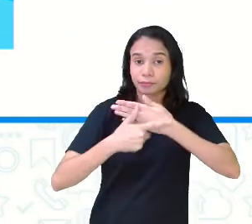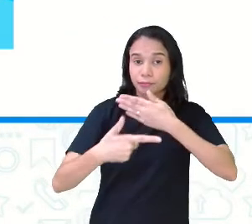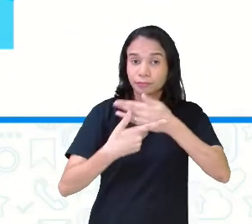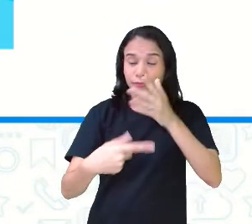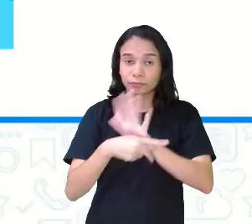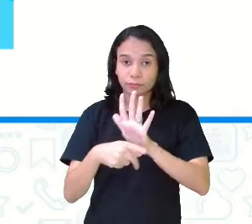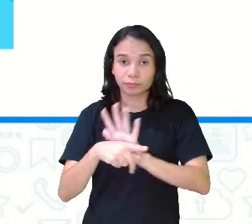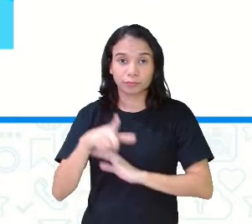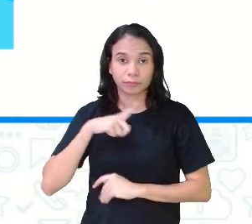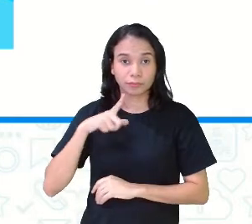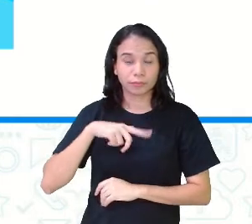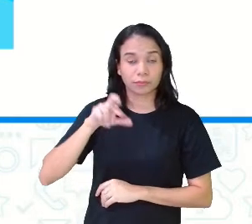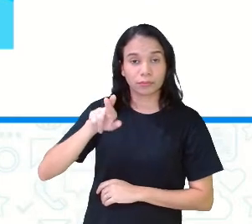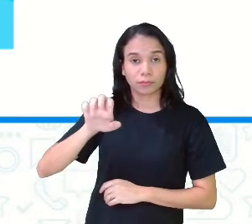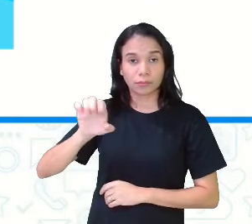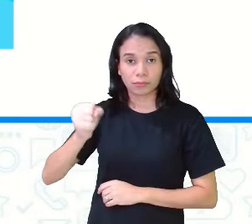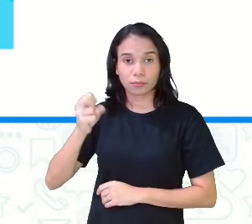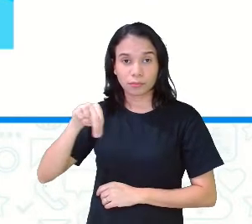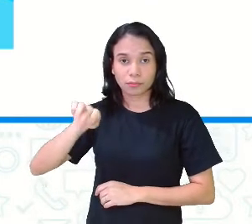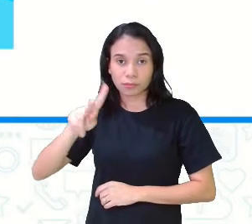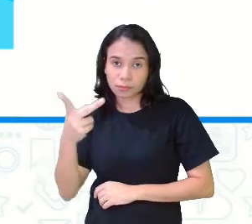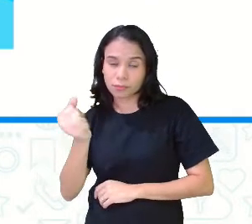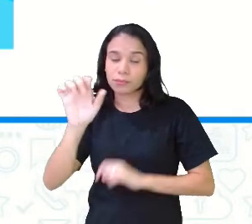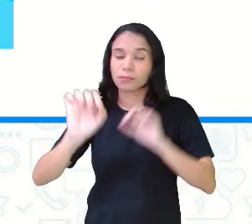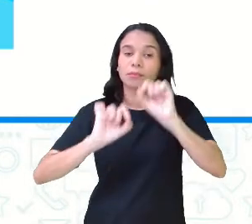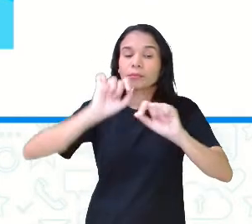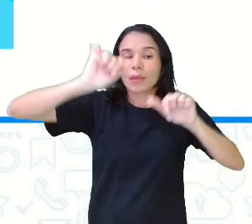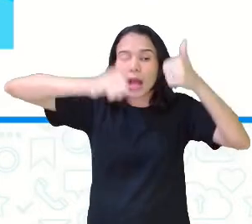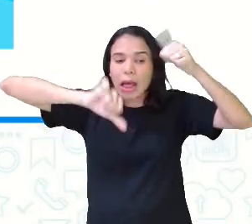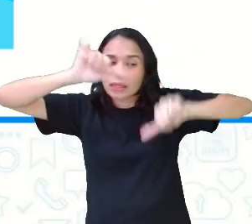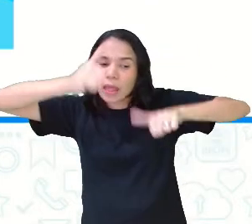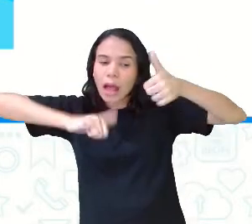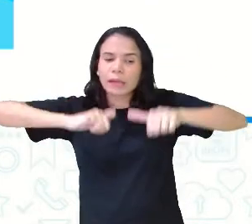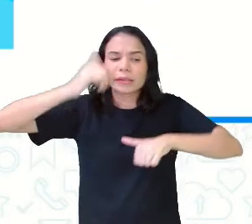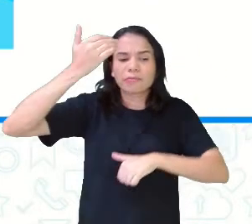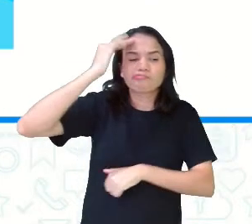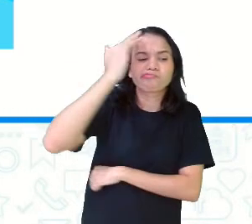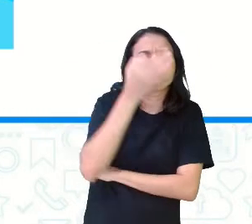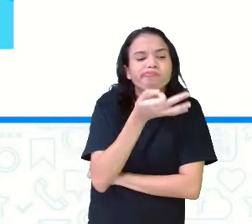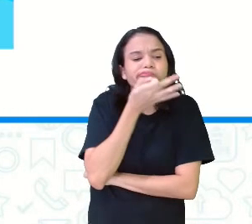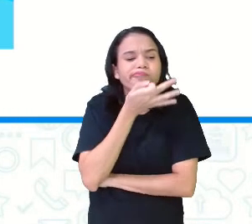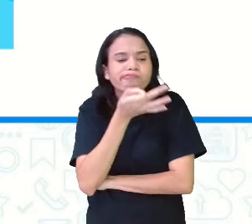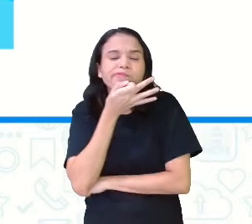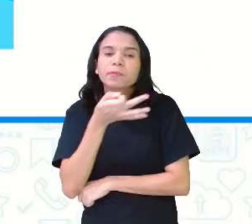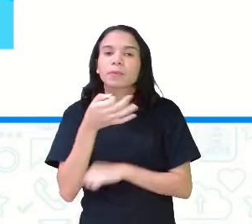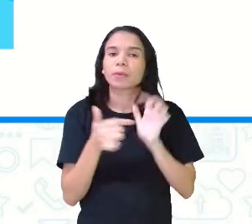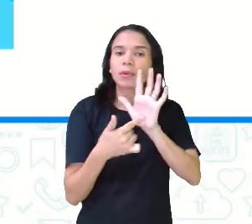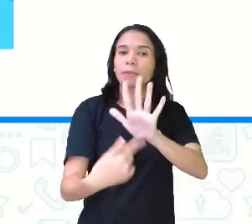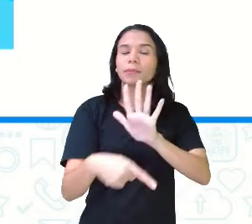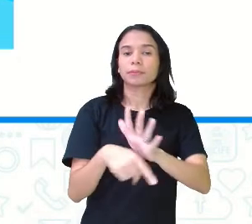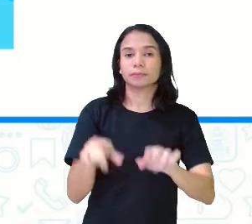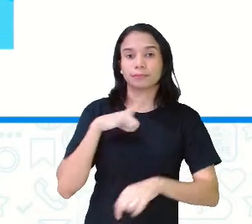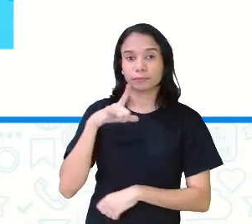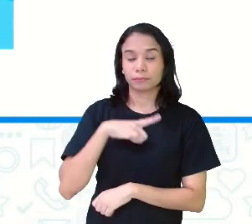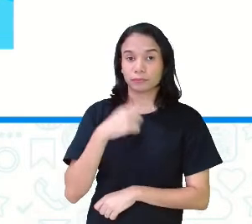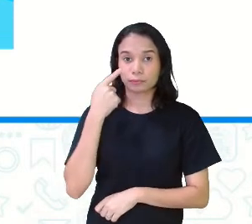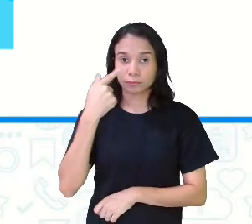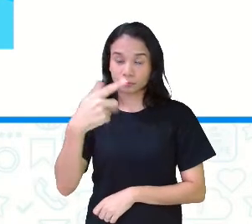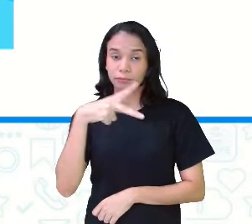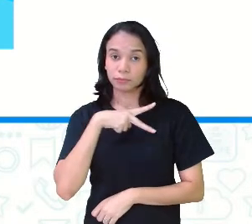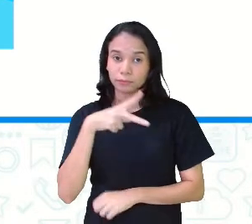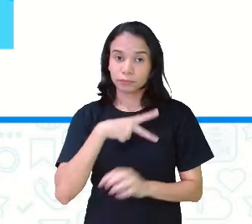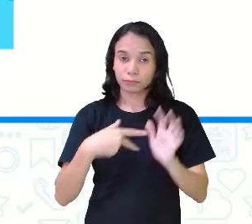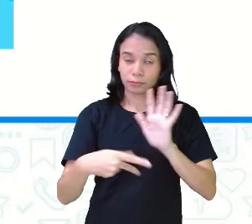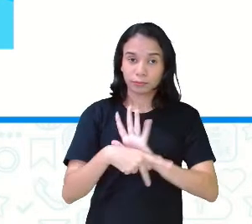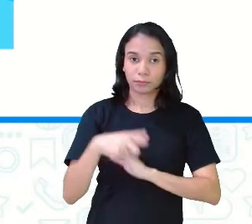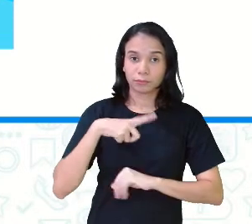resenha crítica é fazer uma análise interpretativa da obra, expondo considerações pessoais